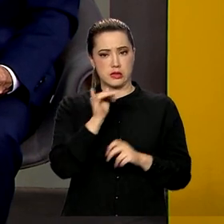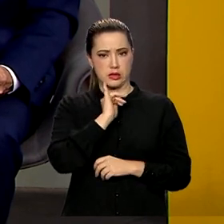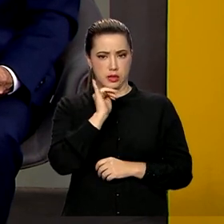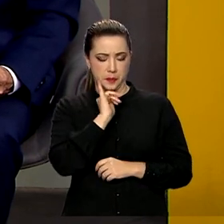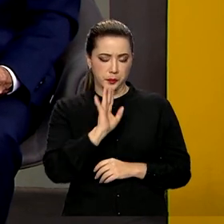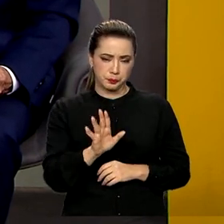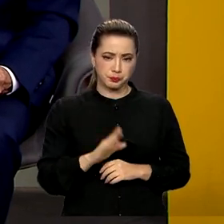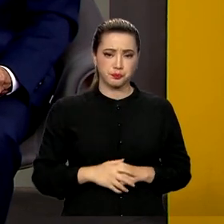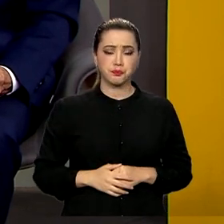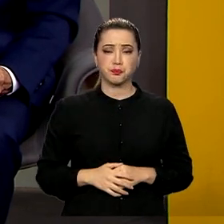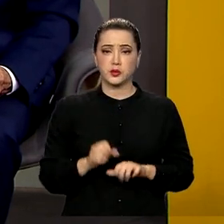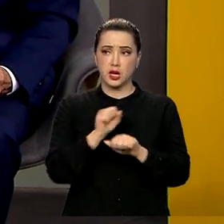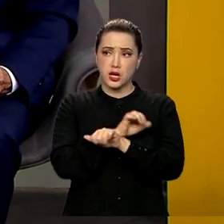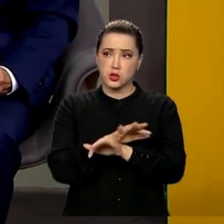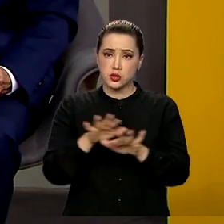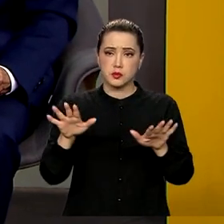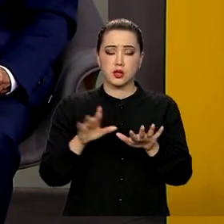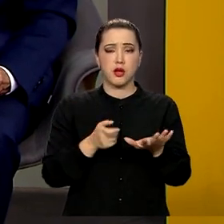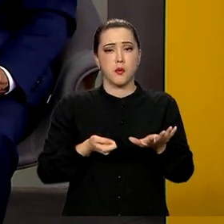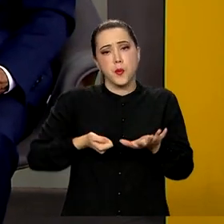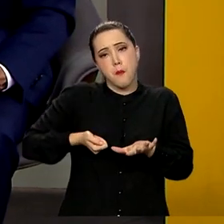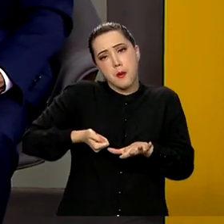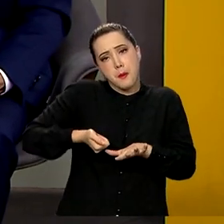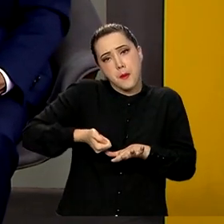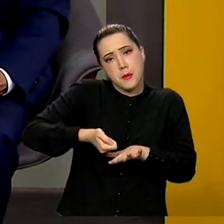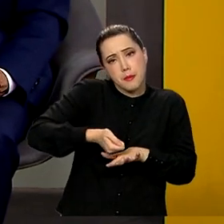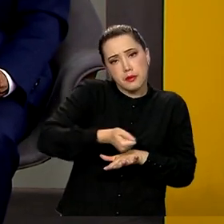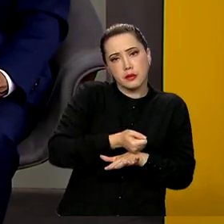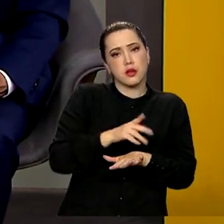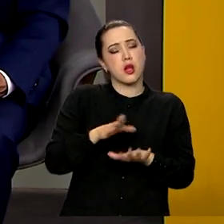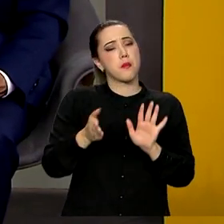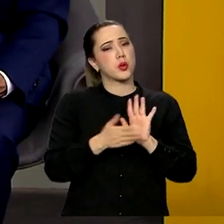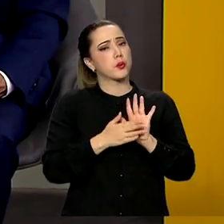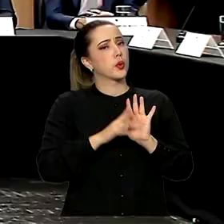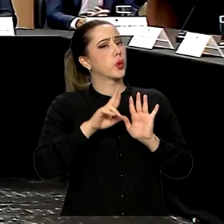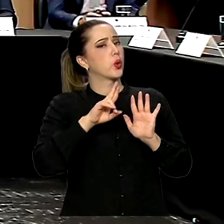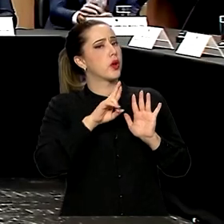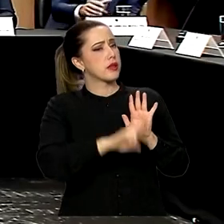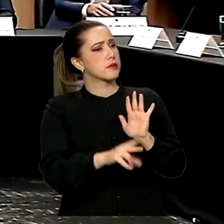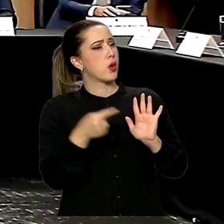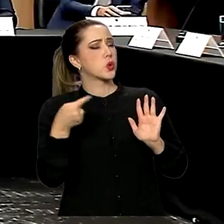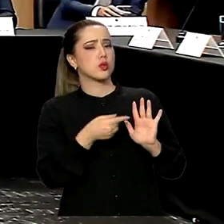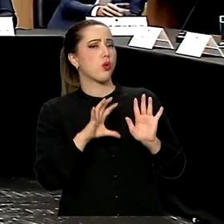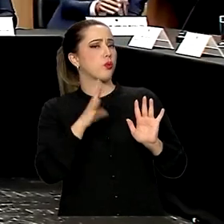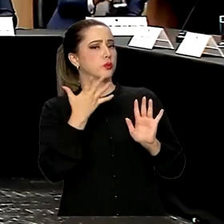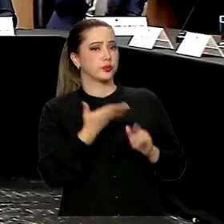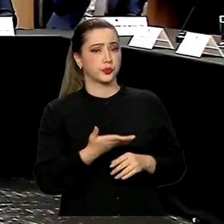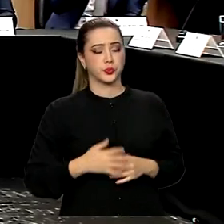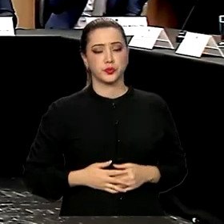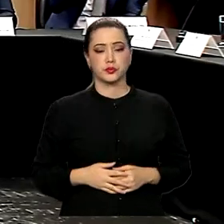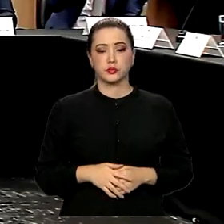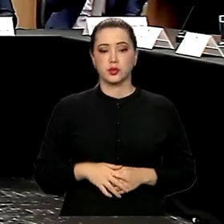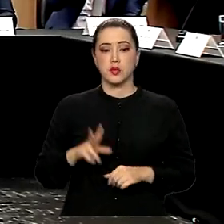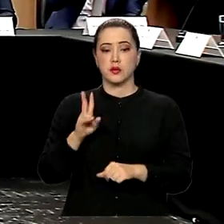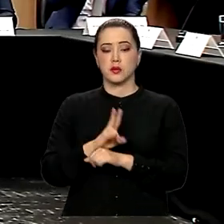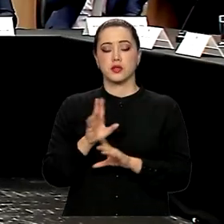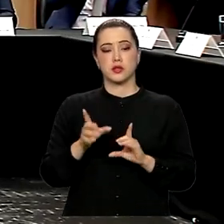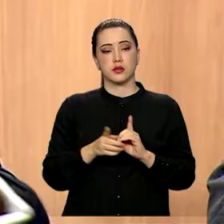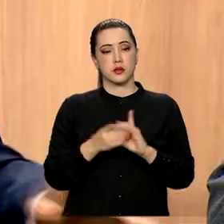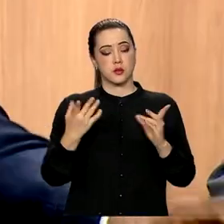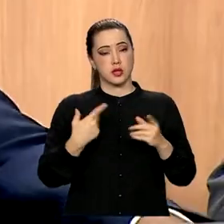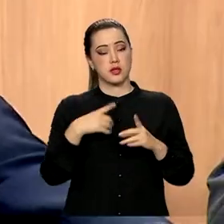por exemplo, a disseminação das fake news e propor soluções. Em defesa da democracia e dos direitos à